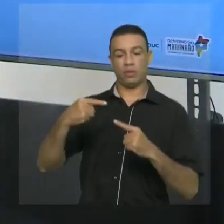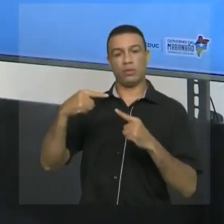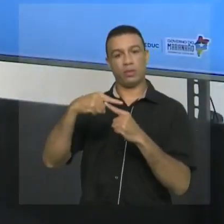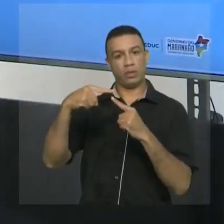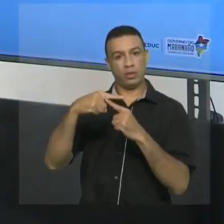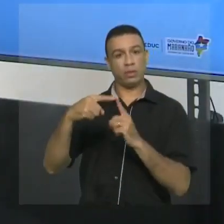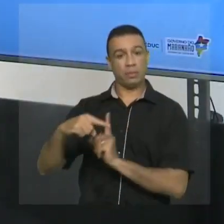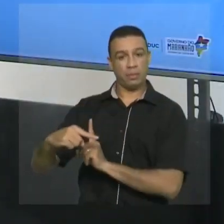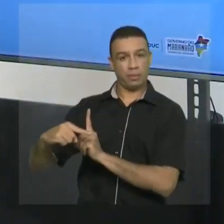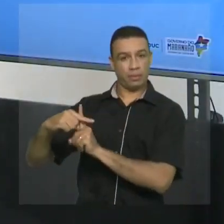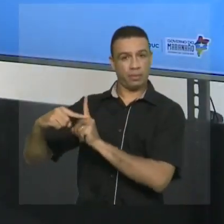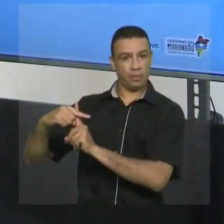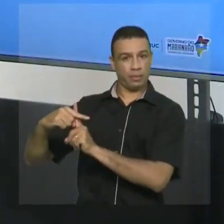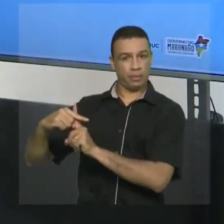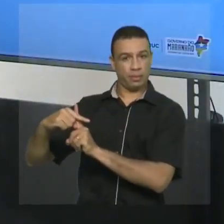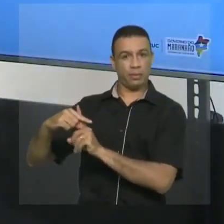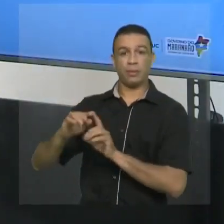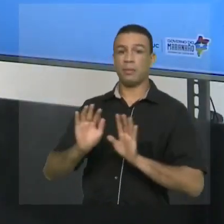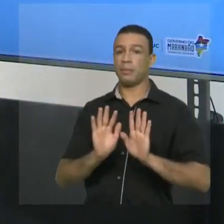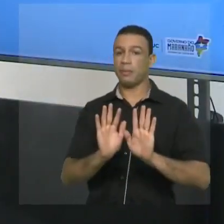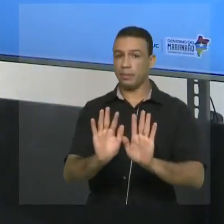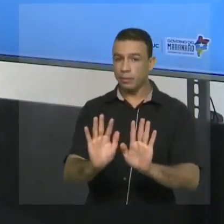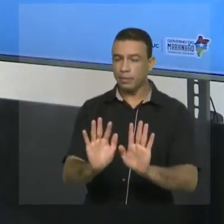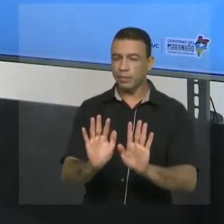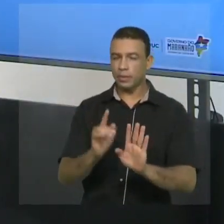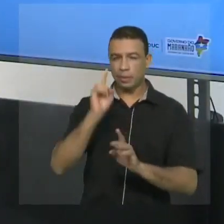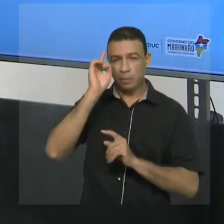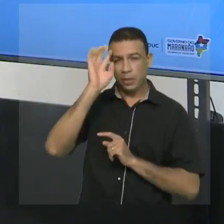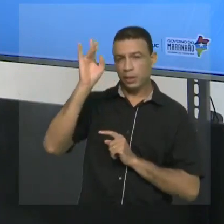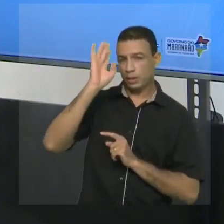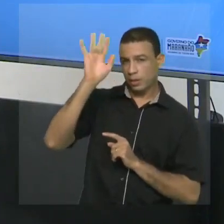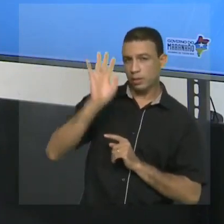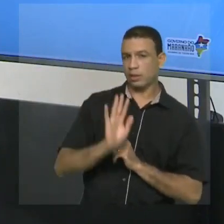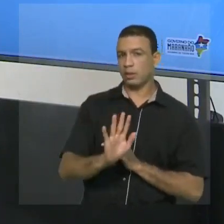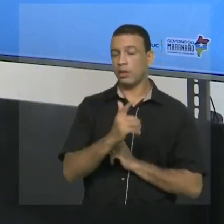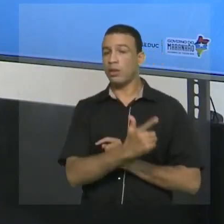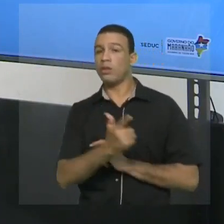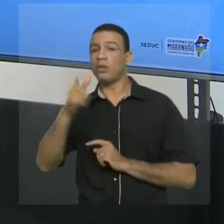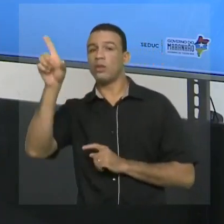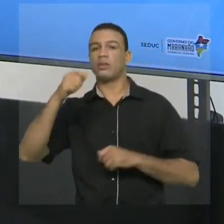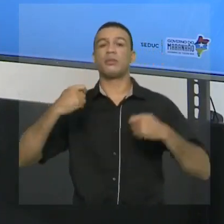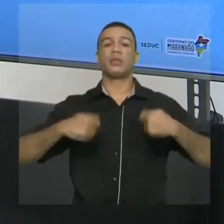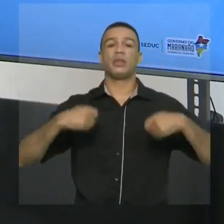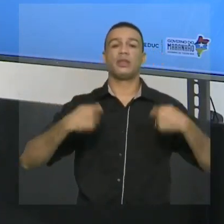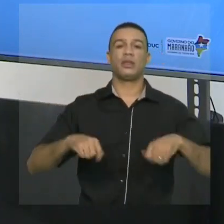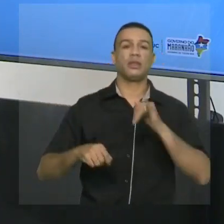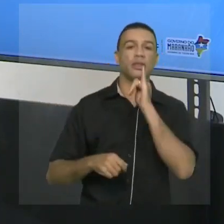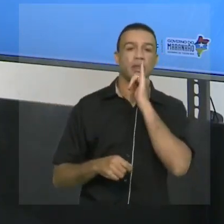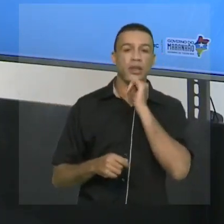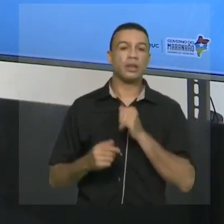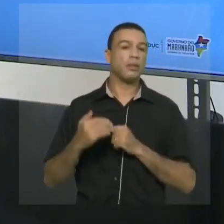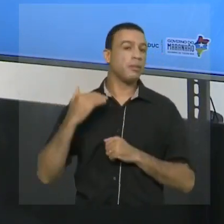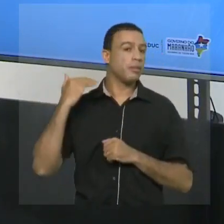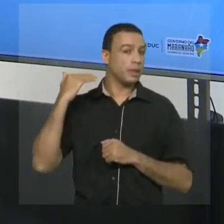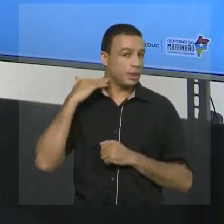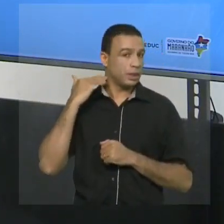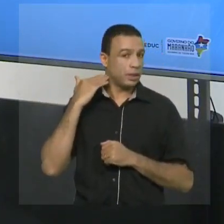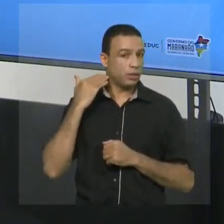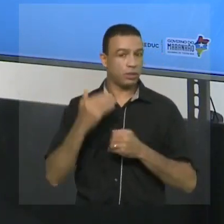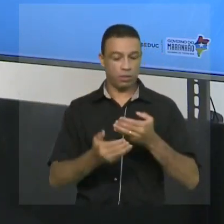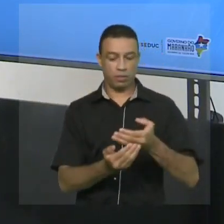positivos. Agora é o seguinte, imagina só essas outras necessidades. Saldo bancário.